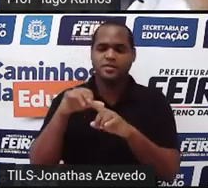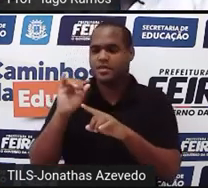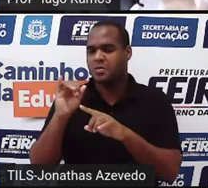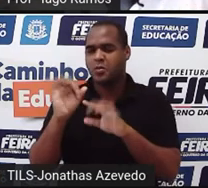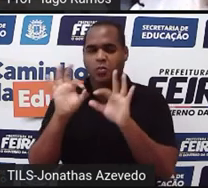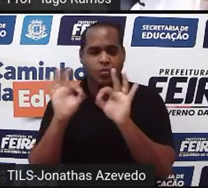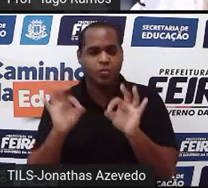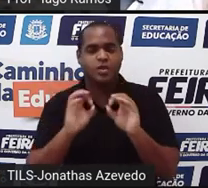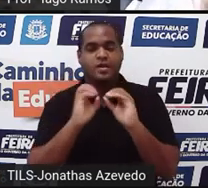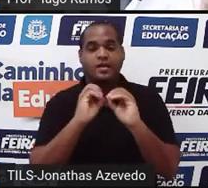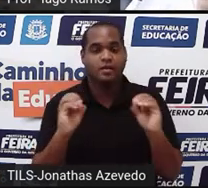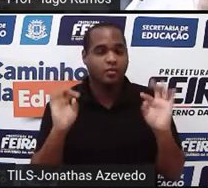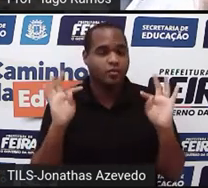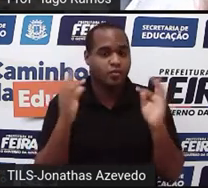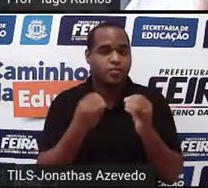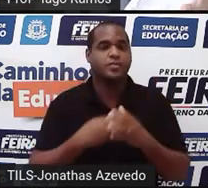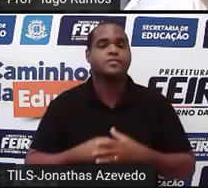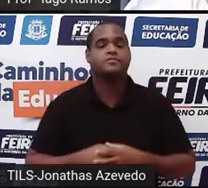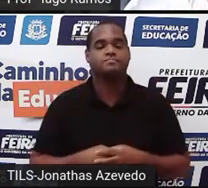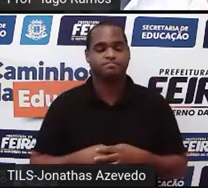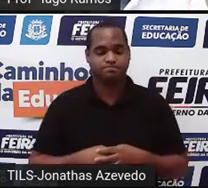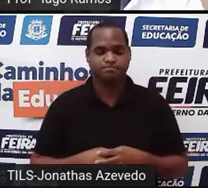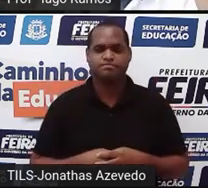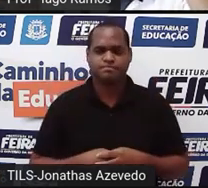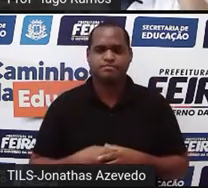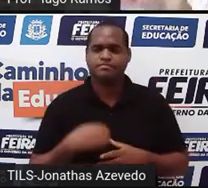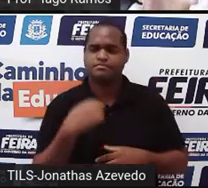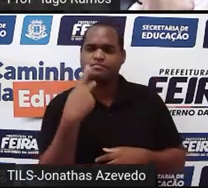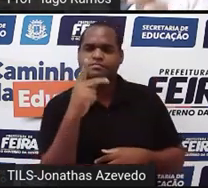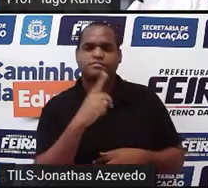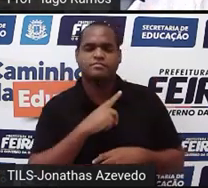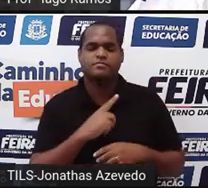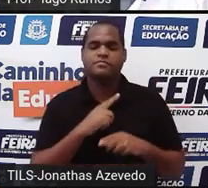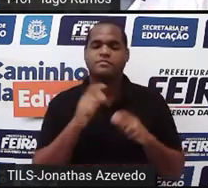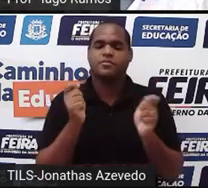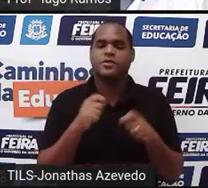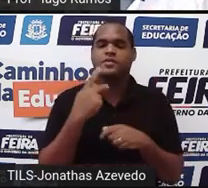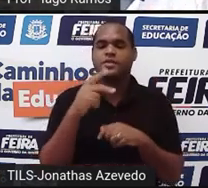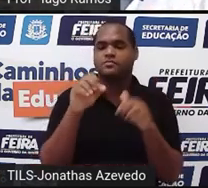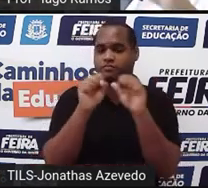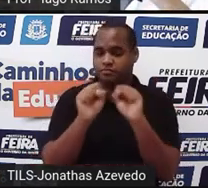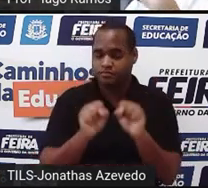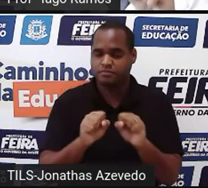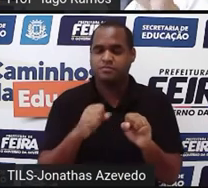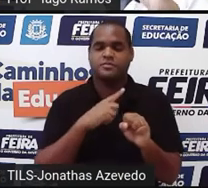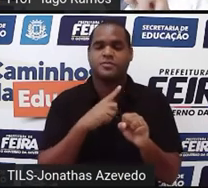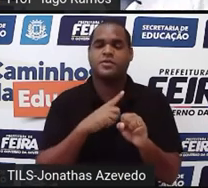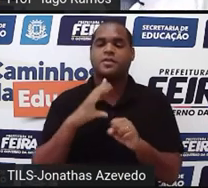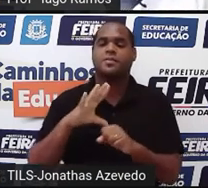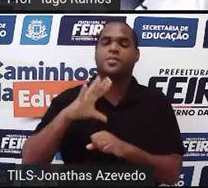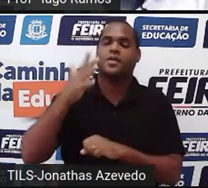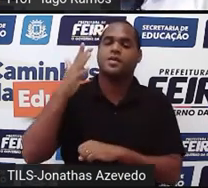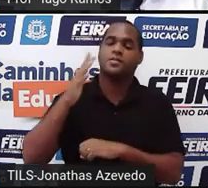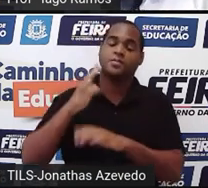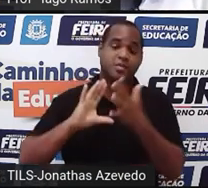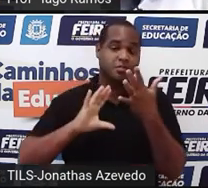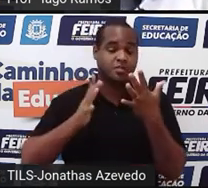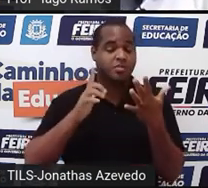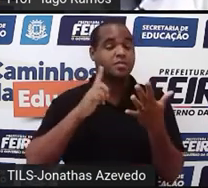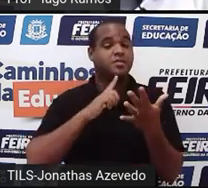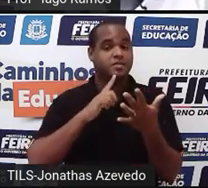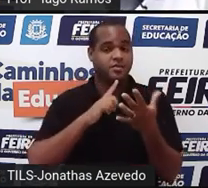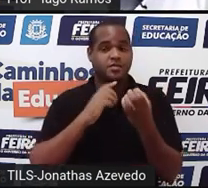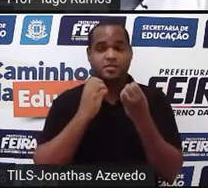letra, zerando tudo, quando tiver esse tipo de sistema acontece uma coisa no gráfico.